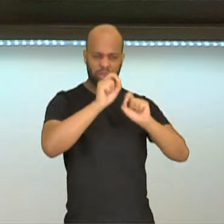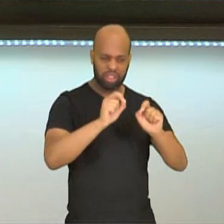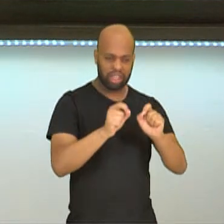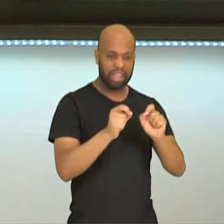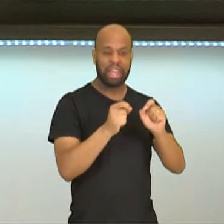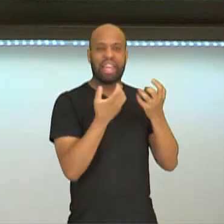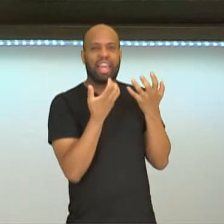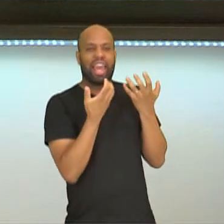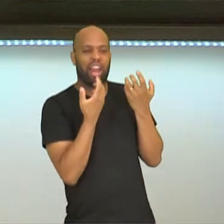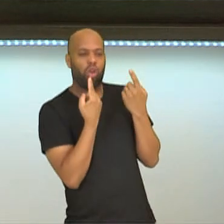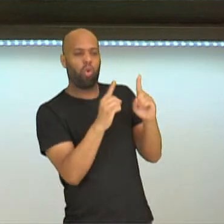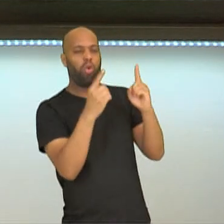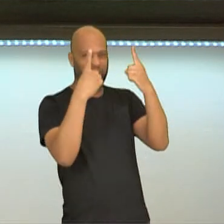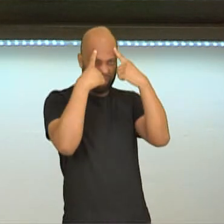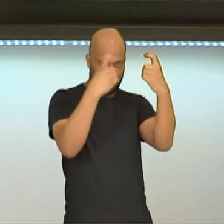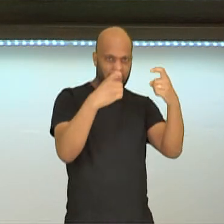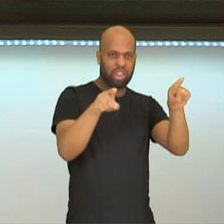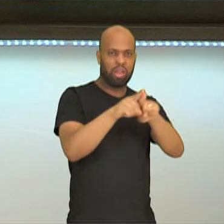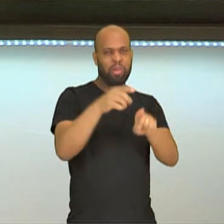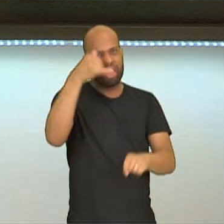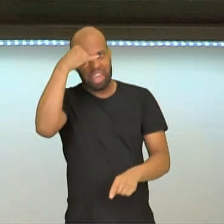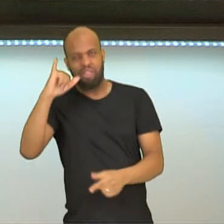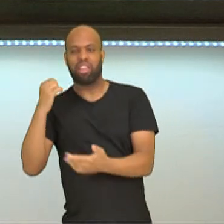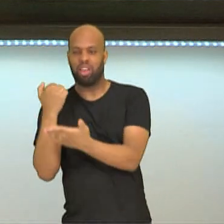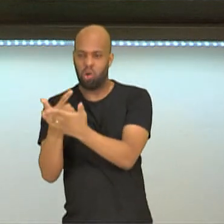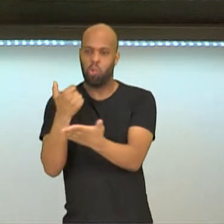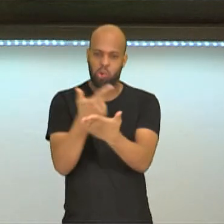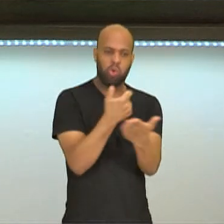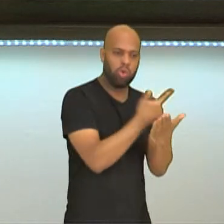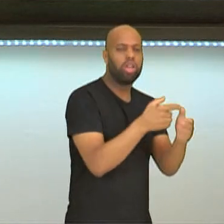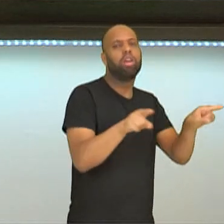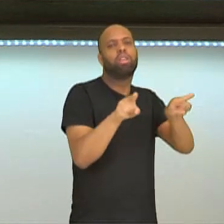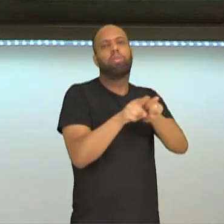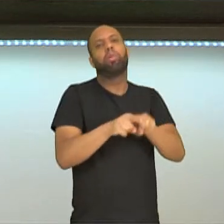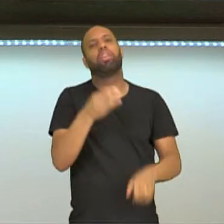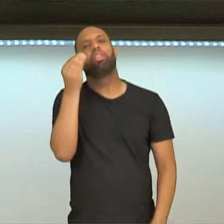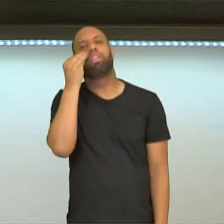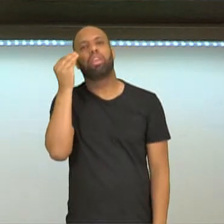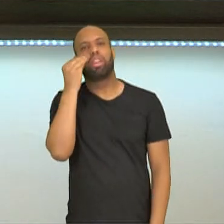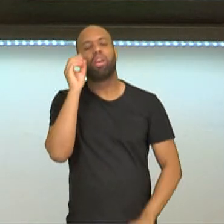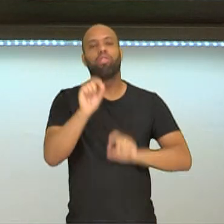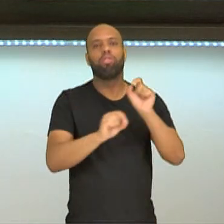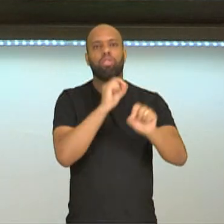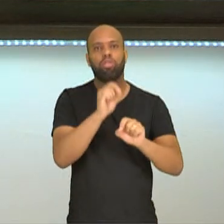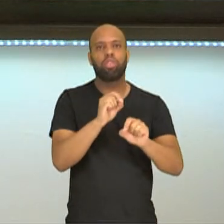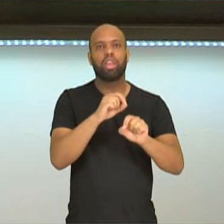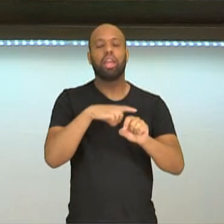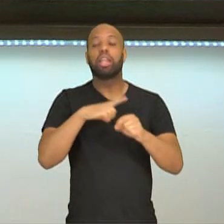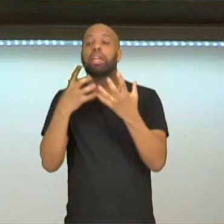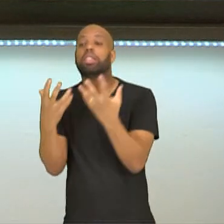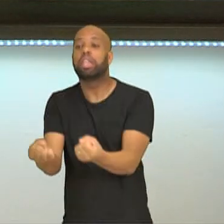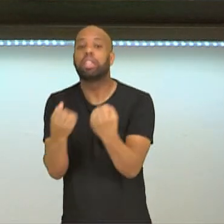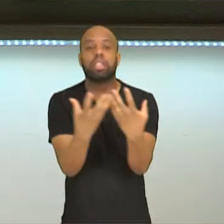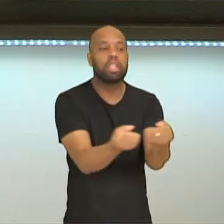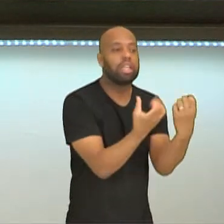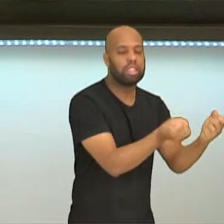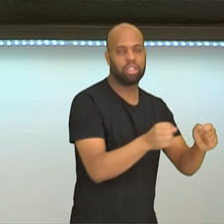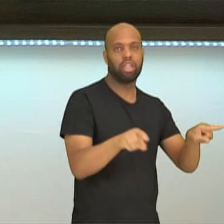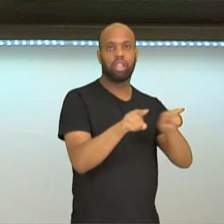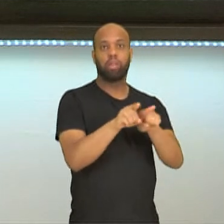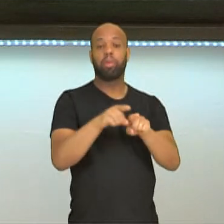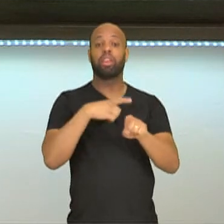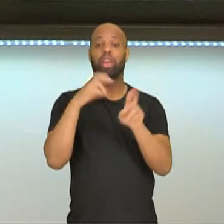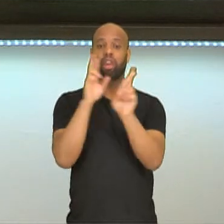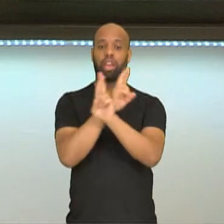violência, o não consumismo, ele buscava mais uma questão de tolerância e elas estão muito associadas